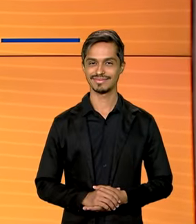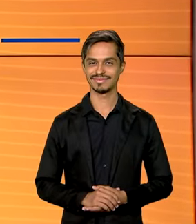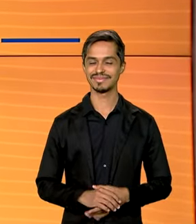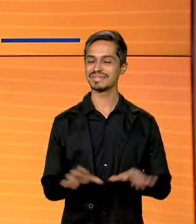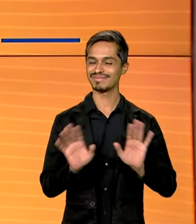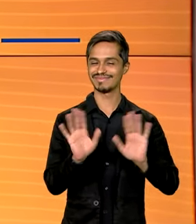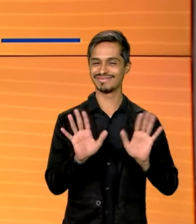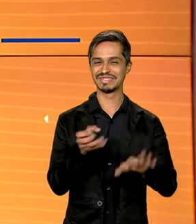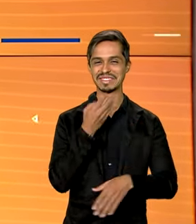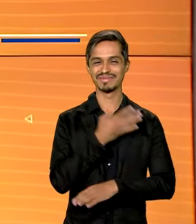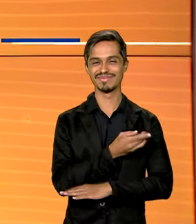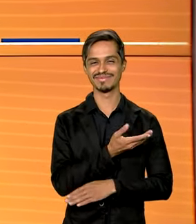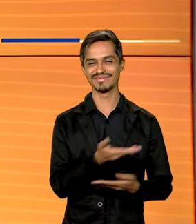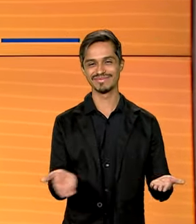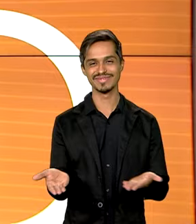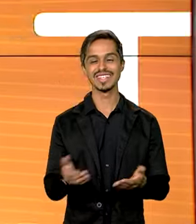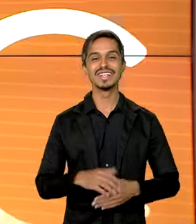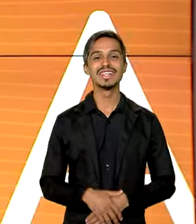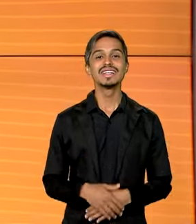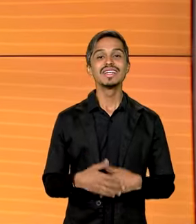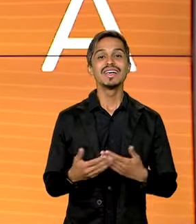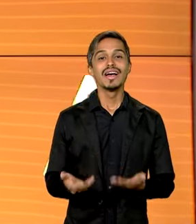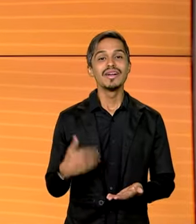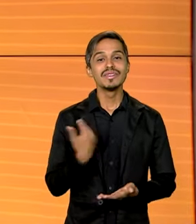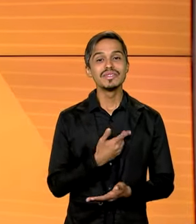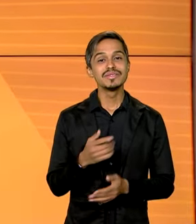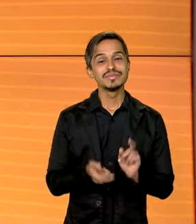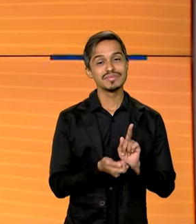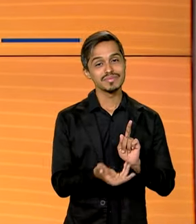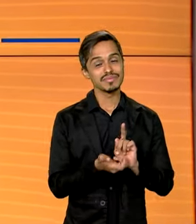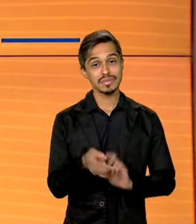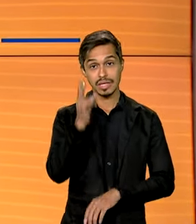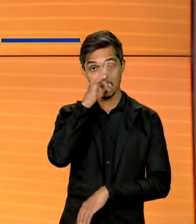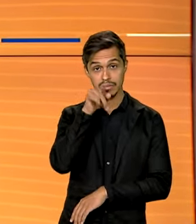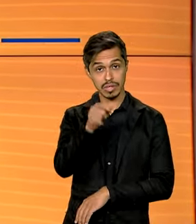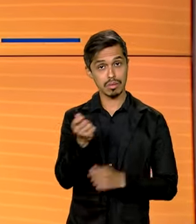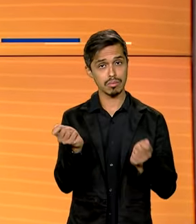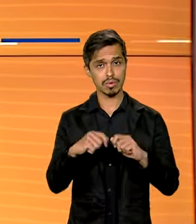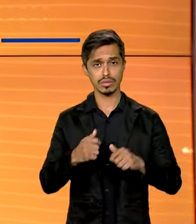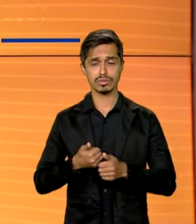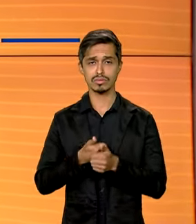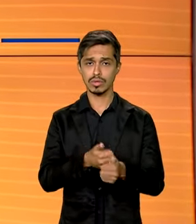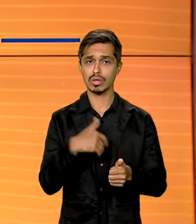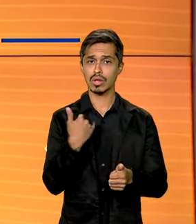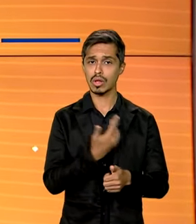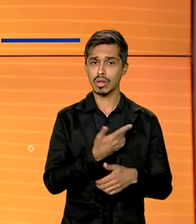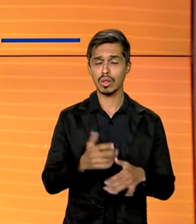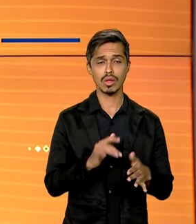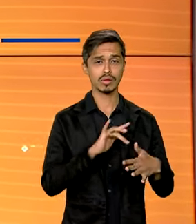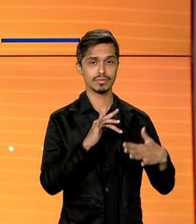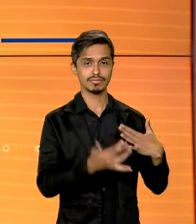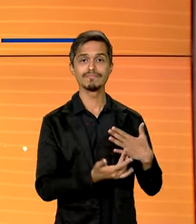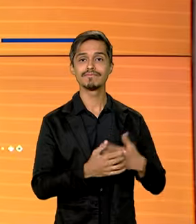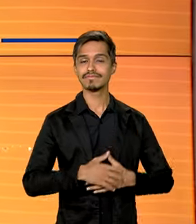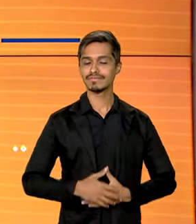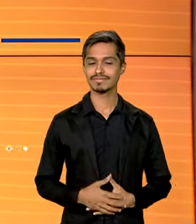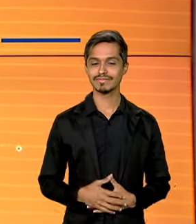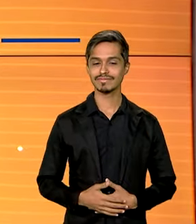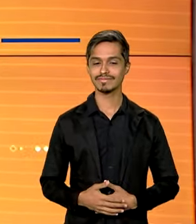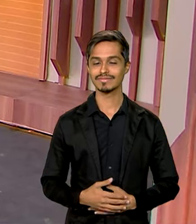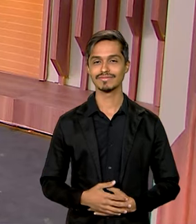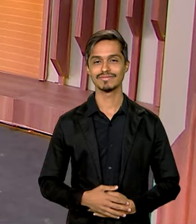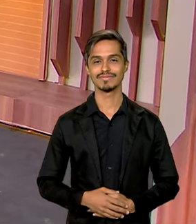Olá, seja muito bem-vindo ao canal GOV. Lembrando que você pode nos acompanhar também ao vivo pelas redes sociais.